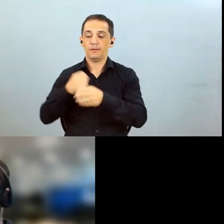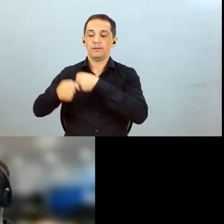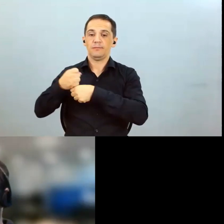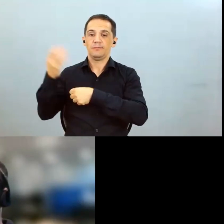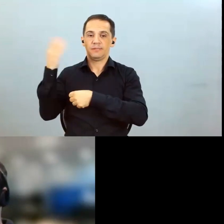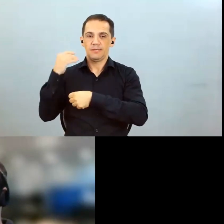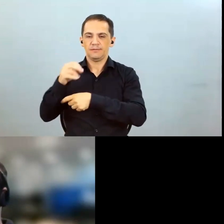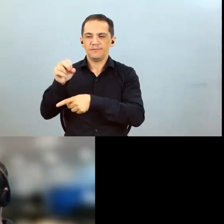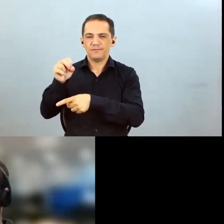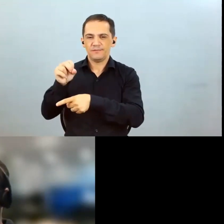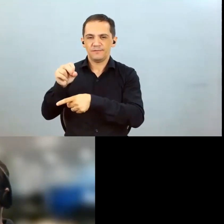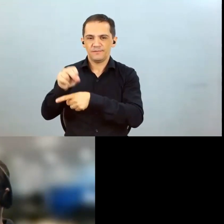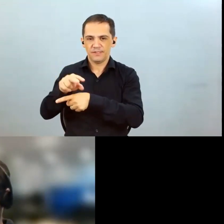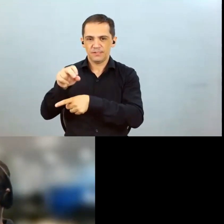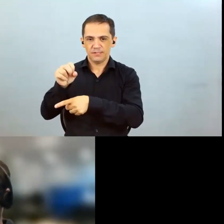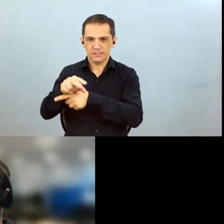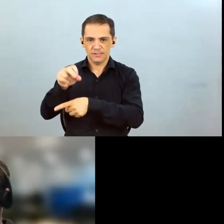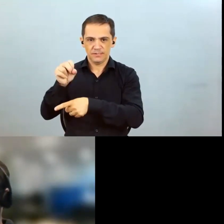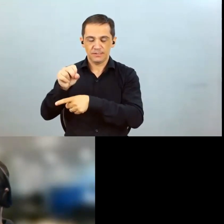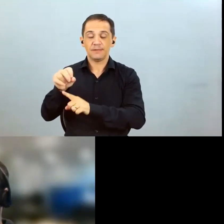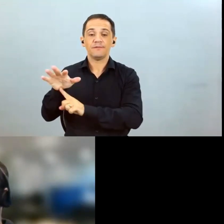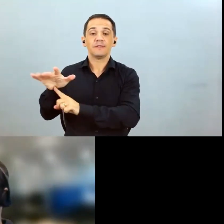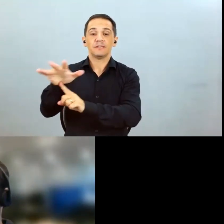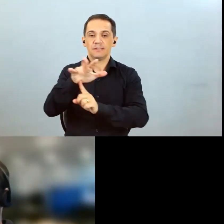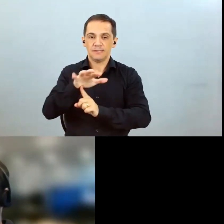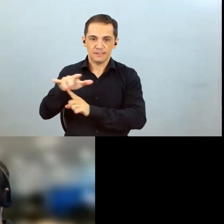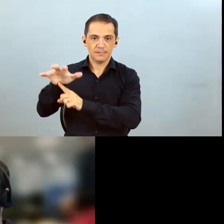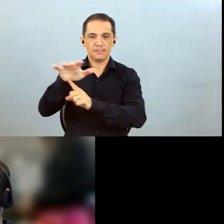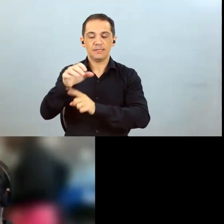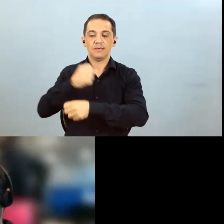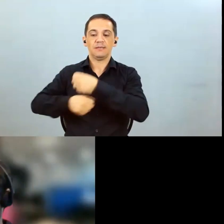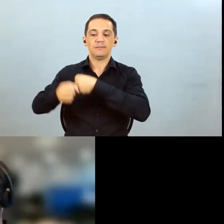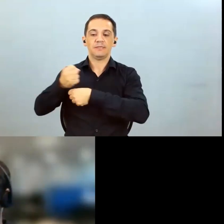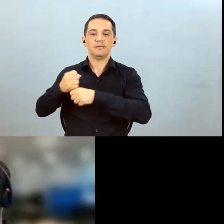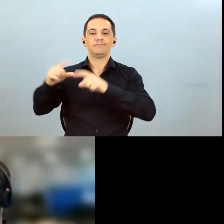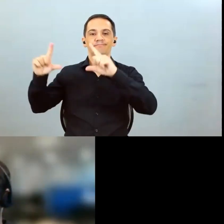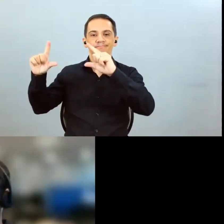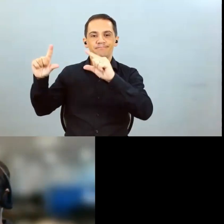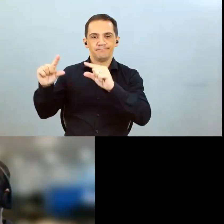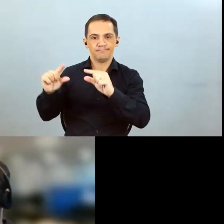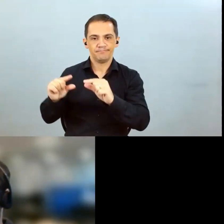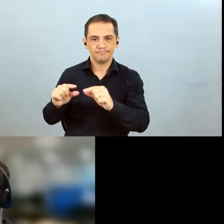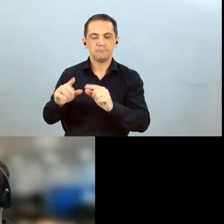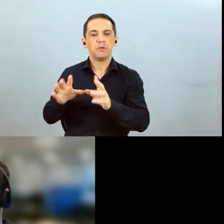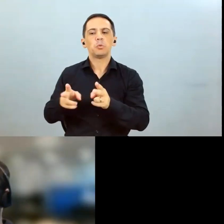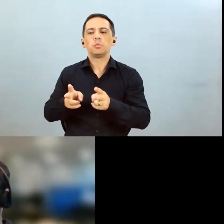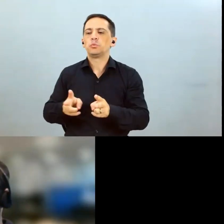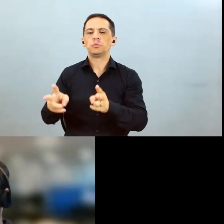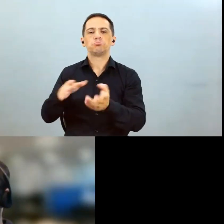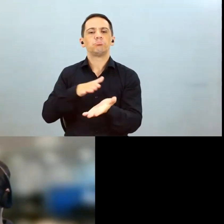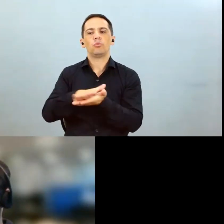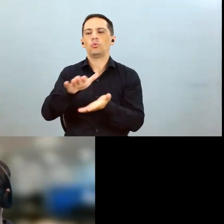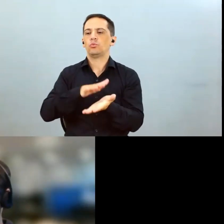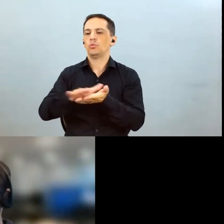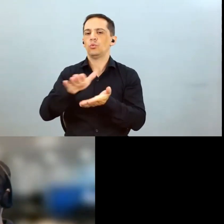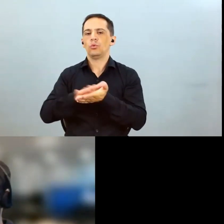quantidade e foi muito importante essa redução porque a gente está conseguindo manter produtividade, produzir bem utilizando esse